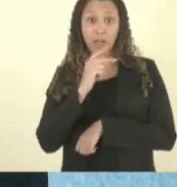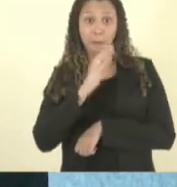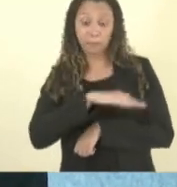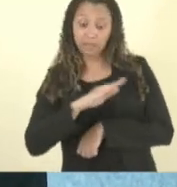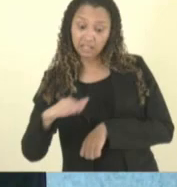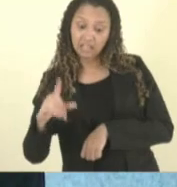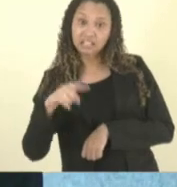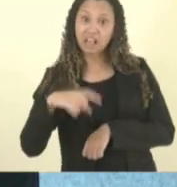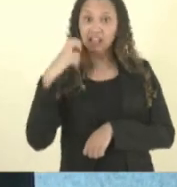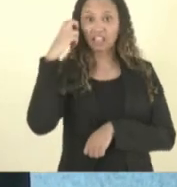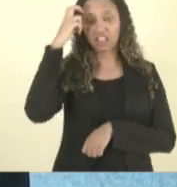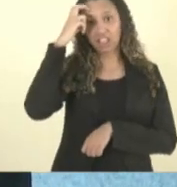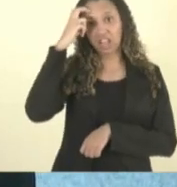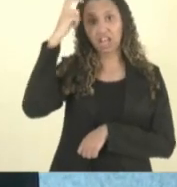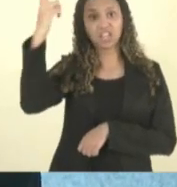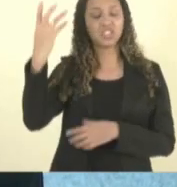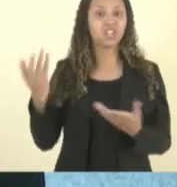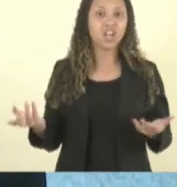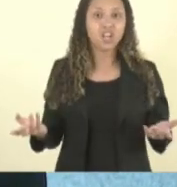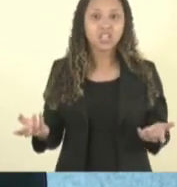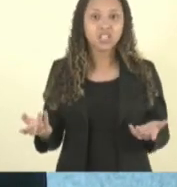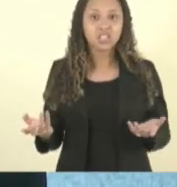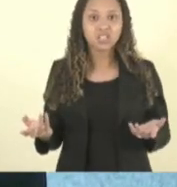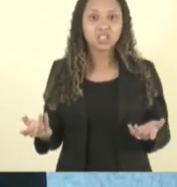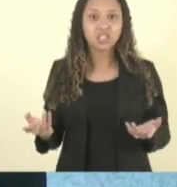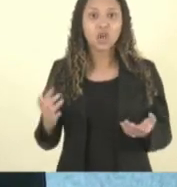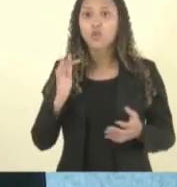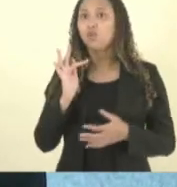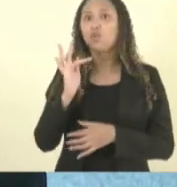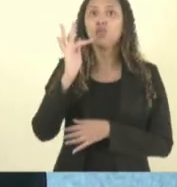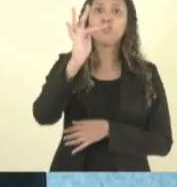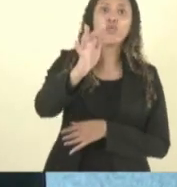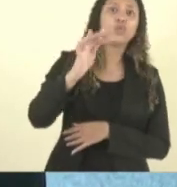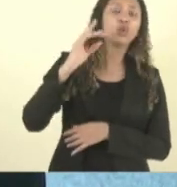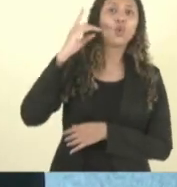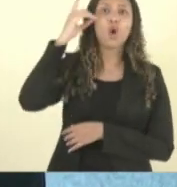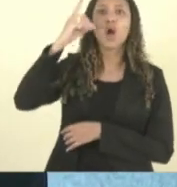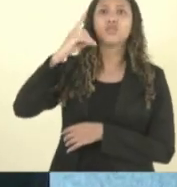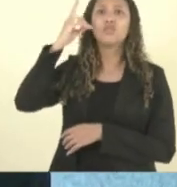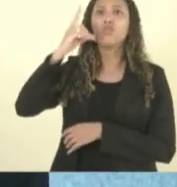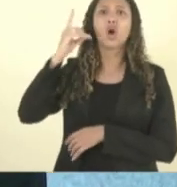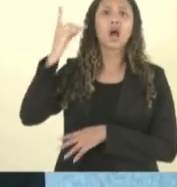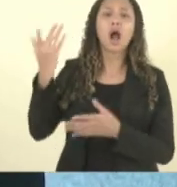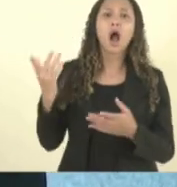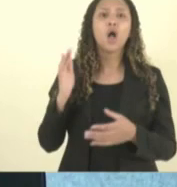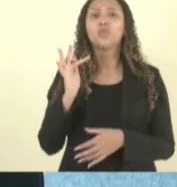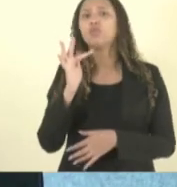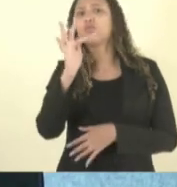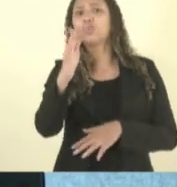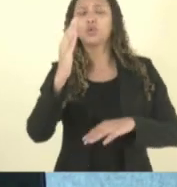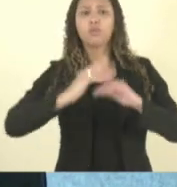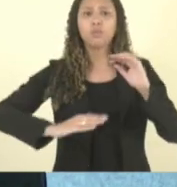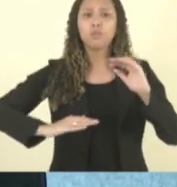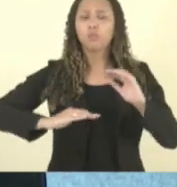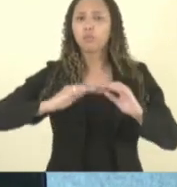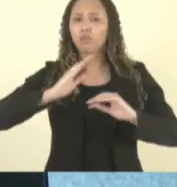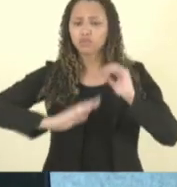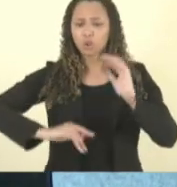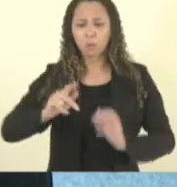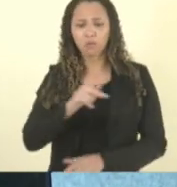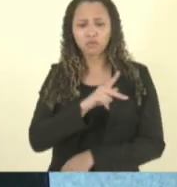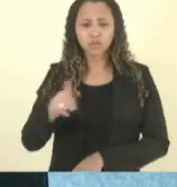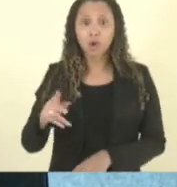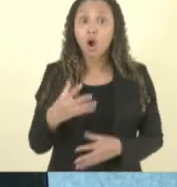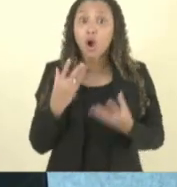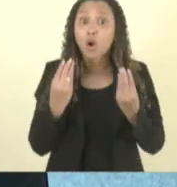que eles vão ser grandes advogados grandes professores mas como se não tem educação nem